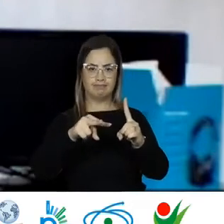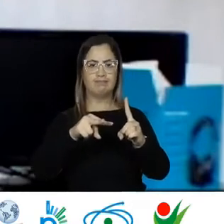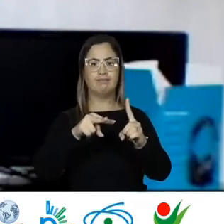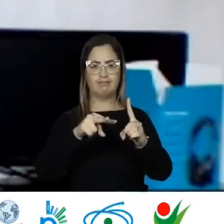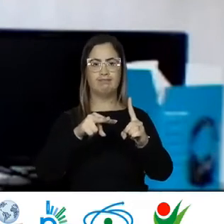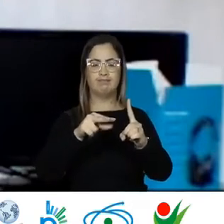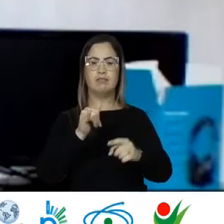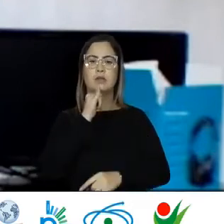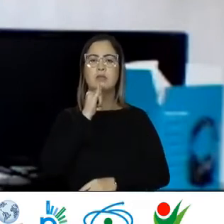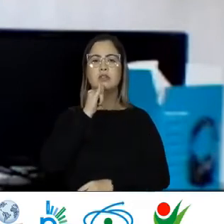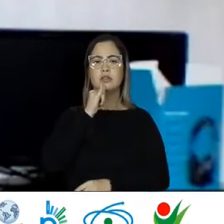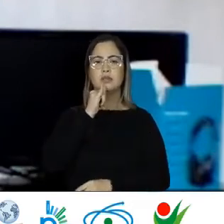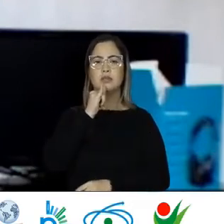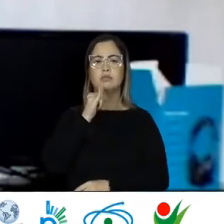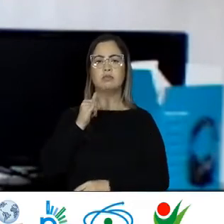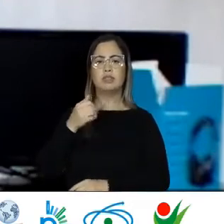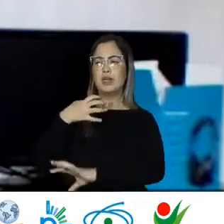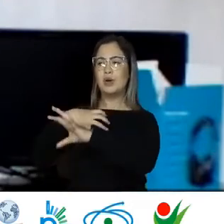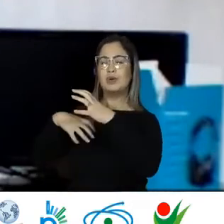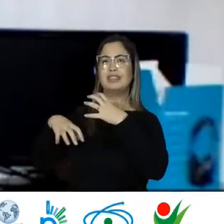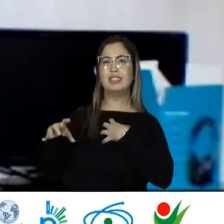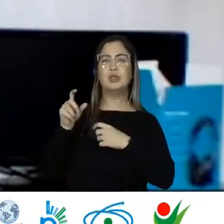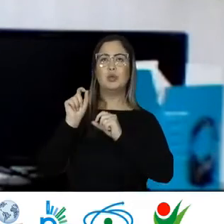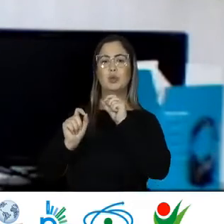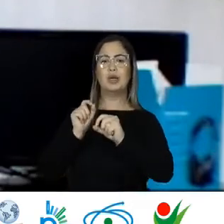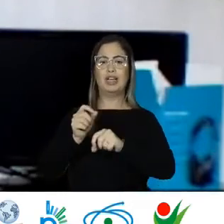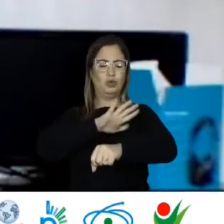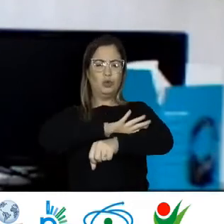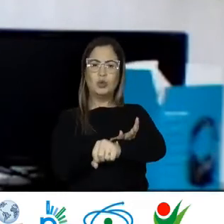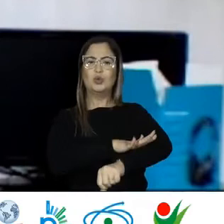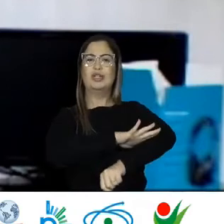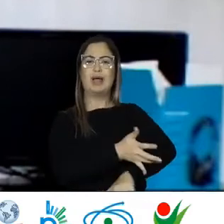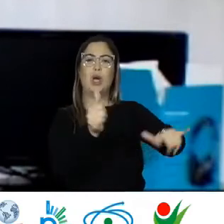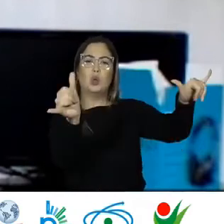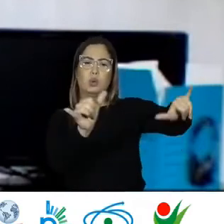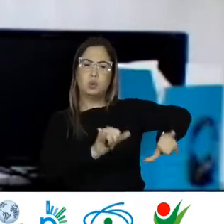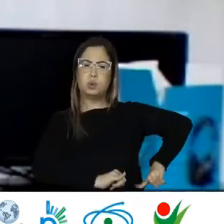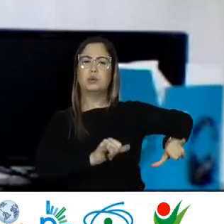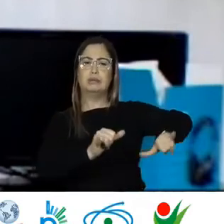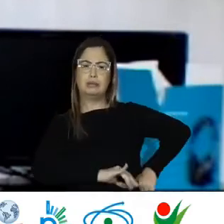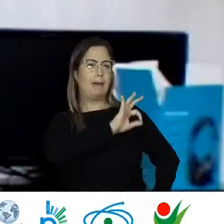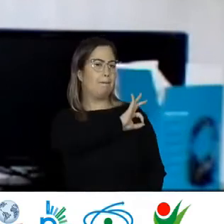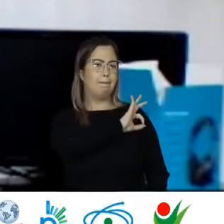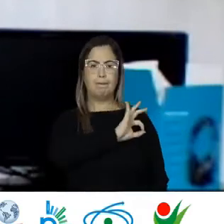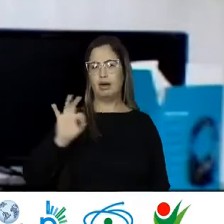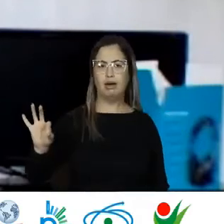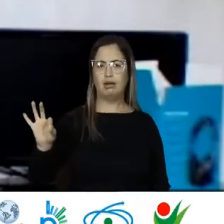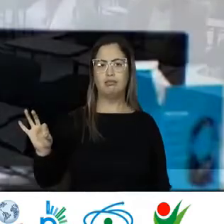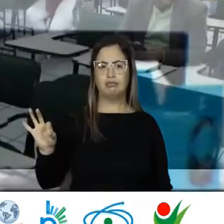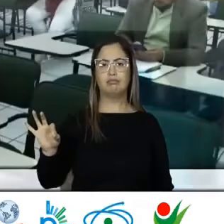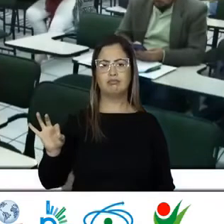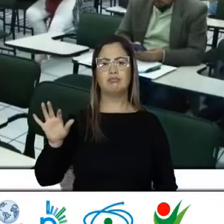delas Uma vez me disse Nossa Eu entendi O quanto o racismo Dói Quando deve doer E dói Quando a pessoa passa Então assim